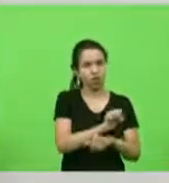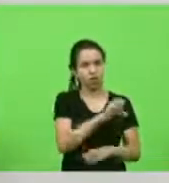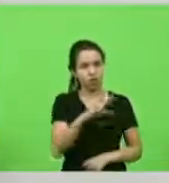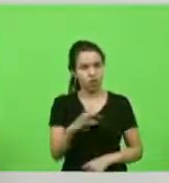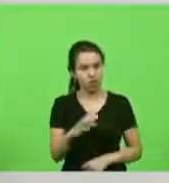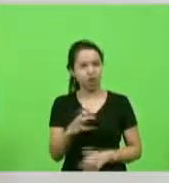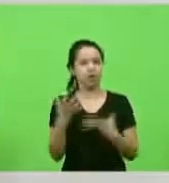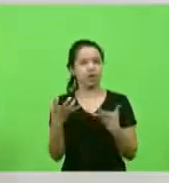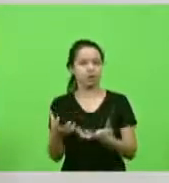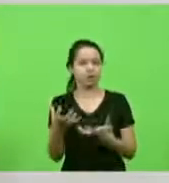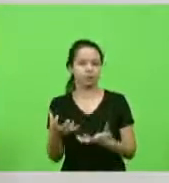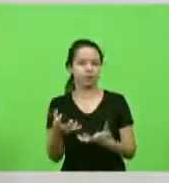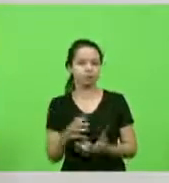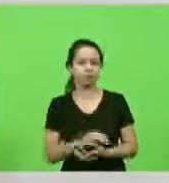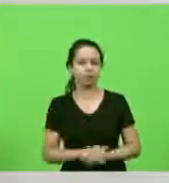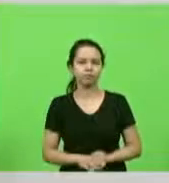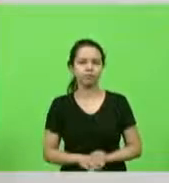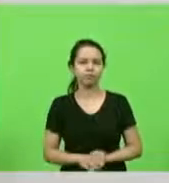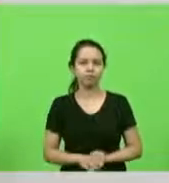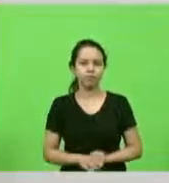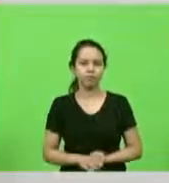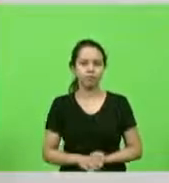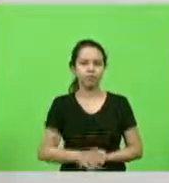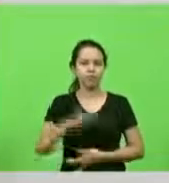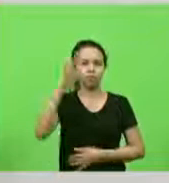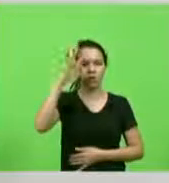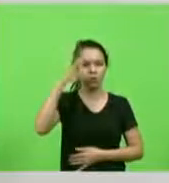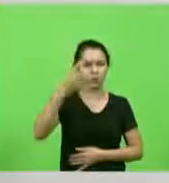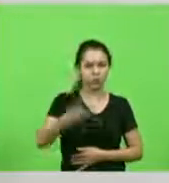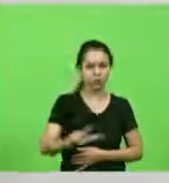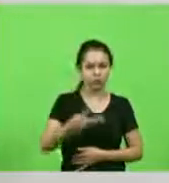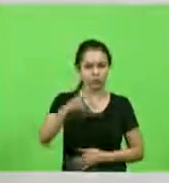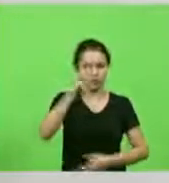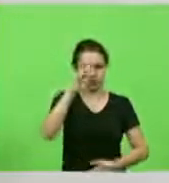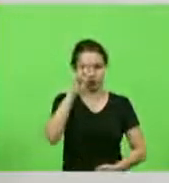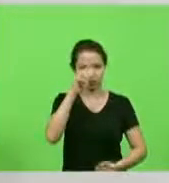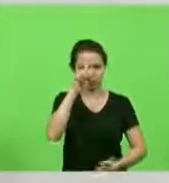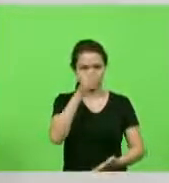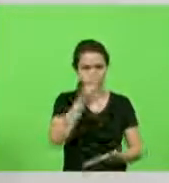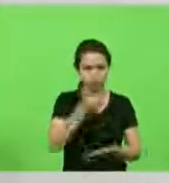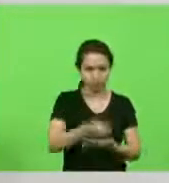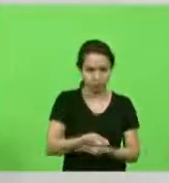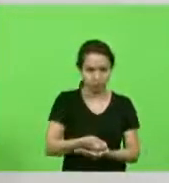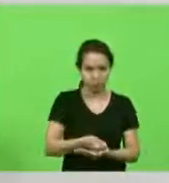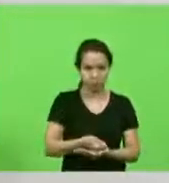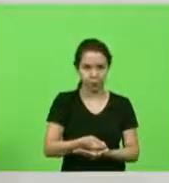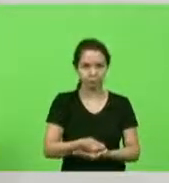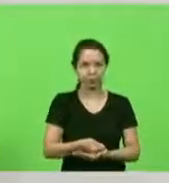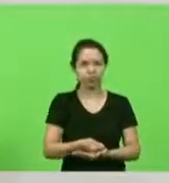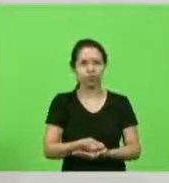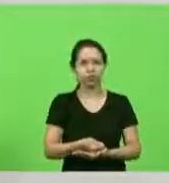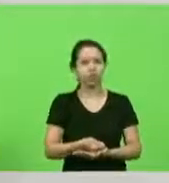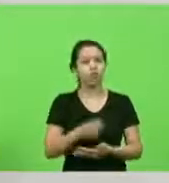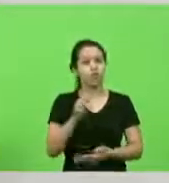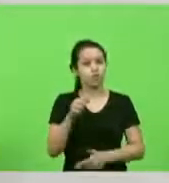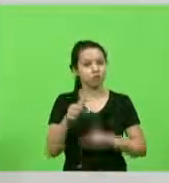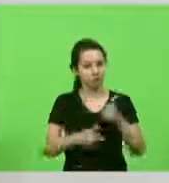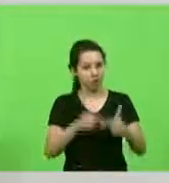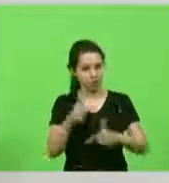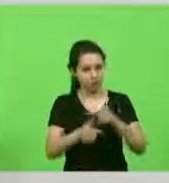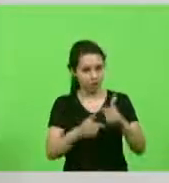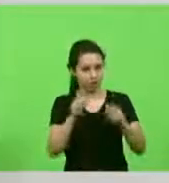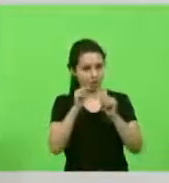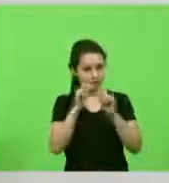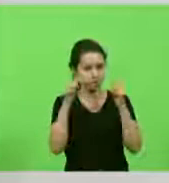e e o resultado dessa decisão foi do trabalho da assembleia